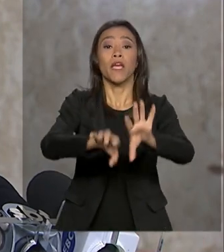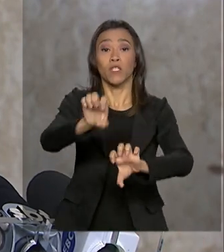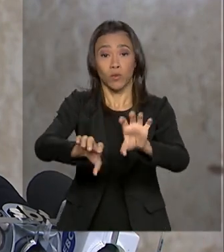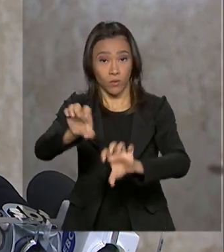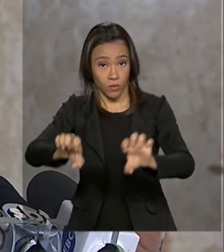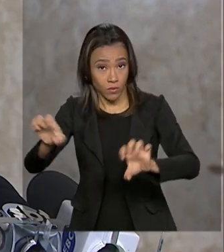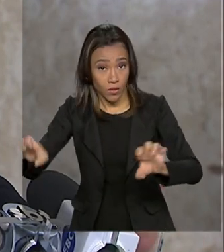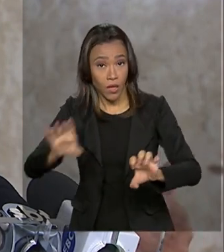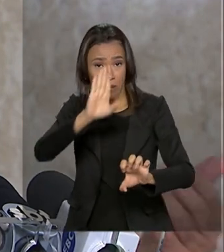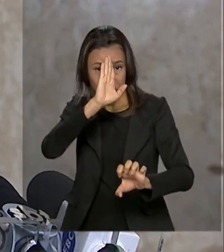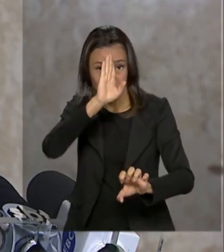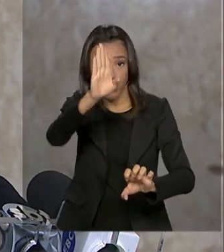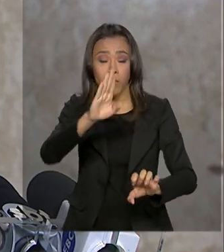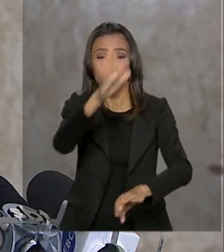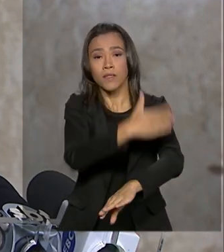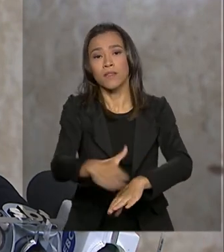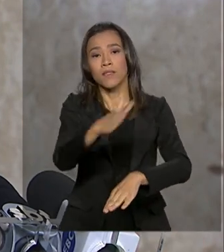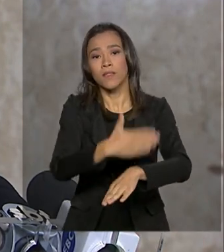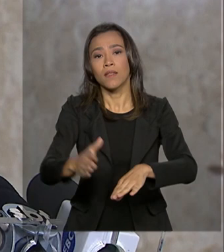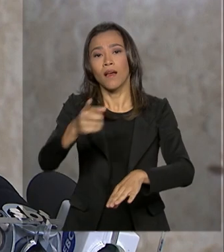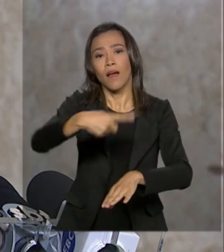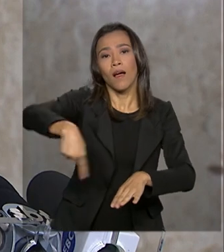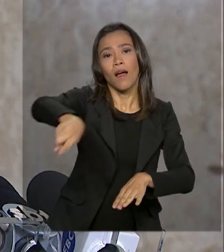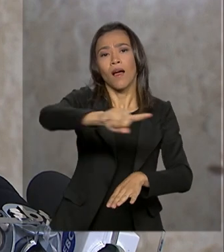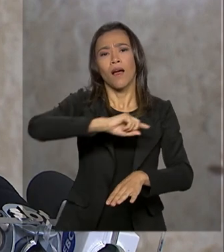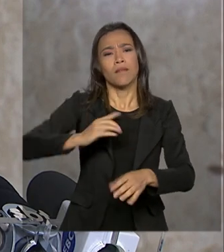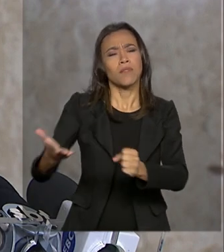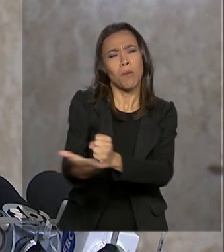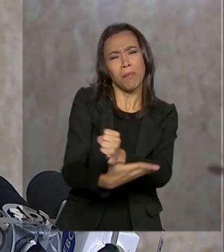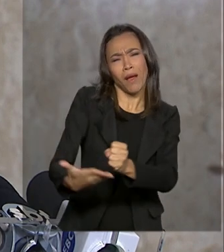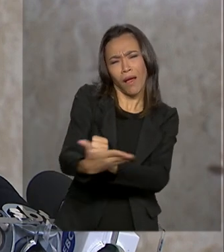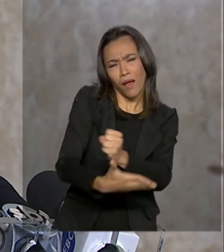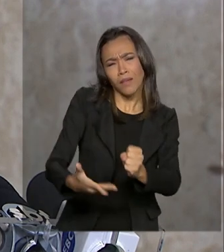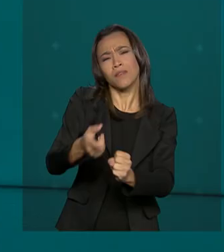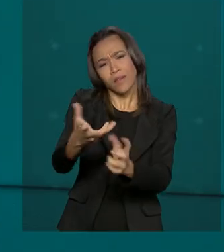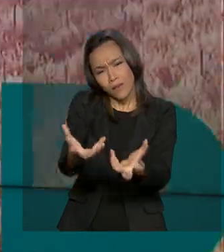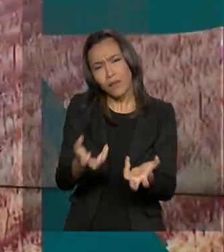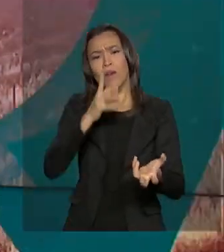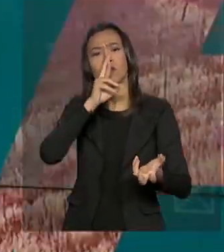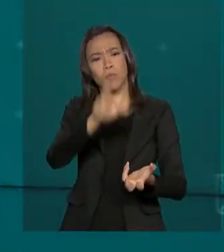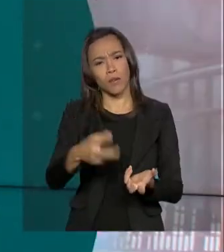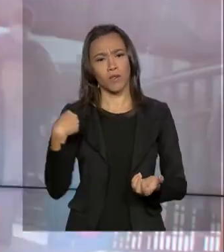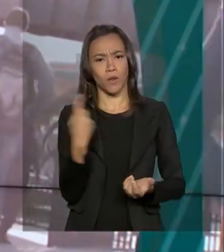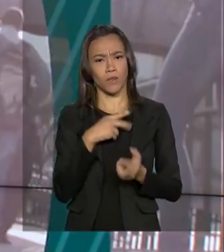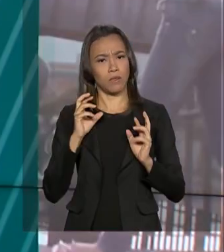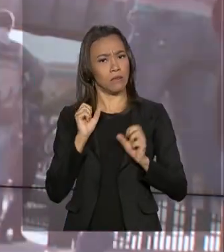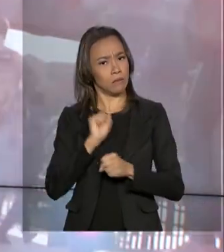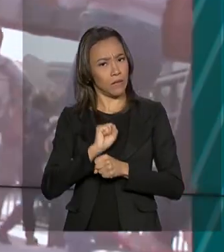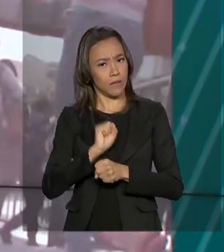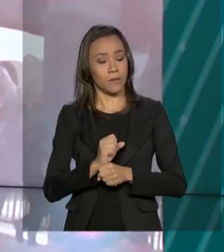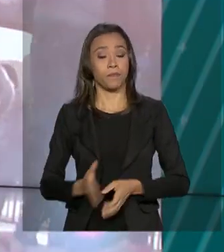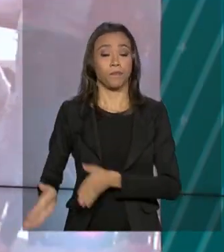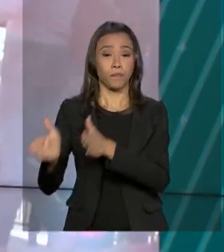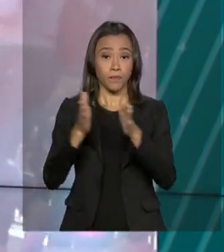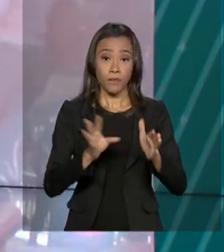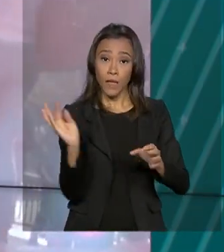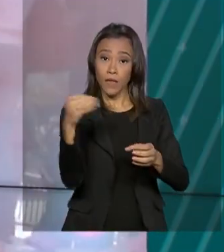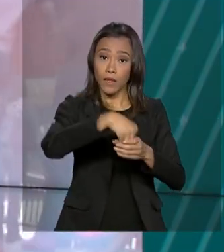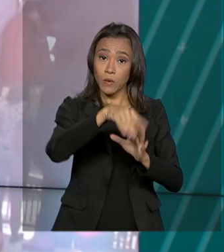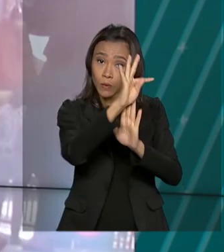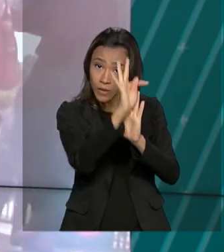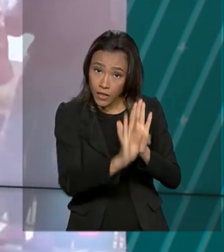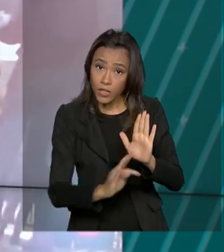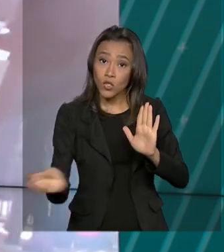principalmente qualificar essa atenção primária para dar os resultados que a gente espera. No texto também foram incluídas